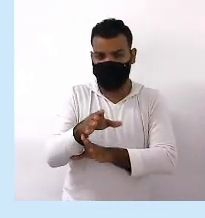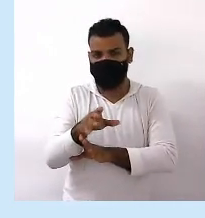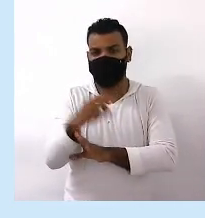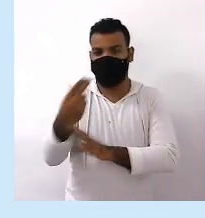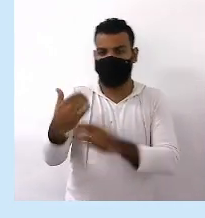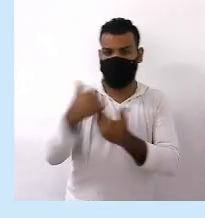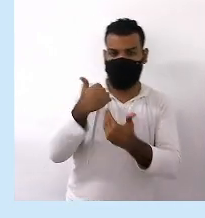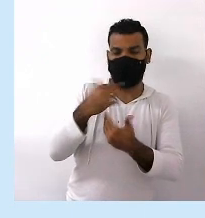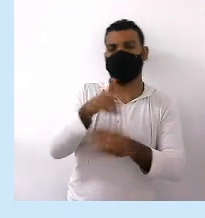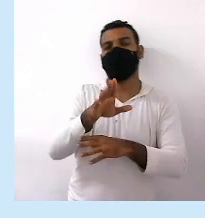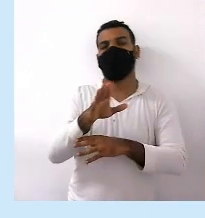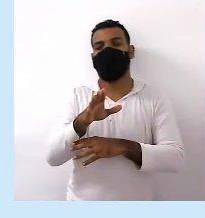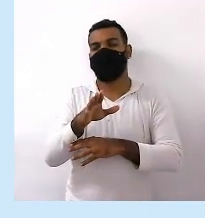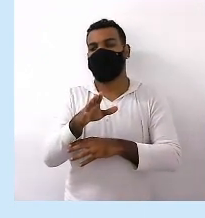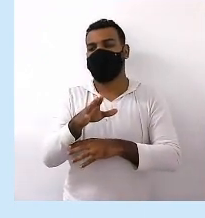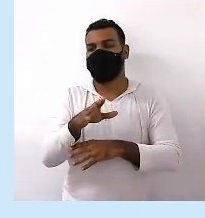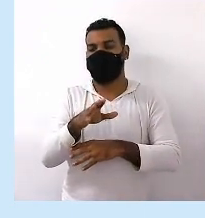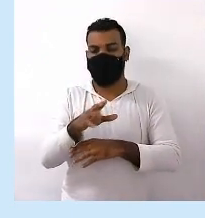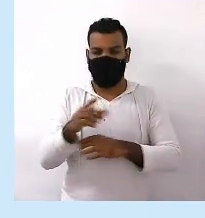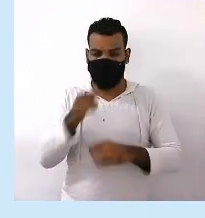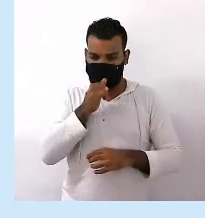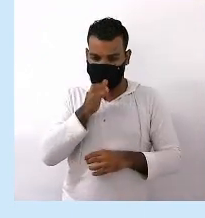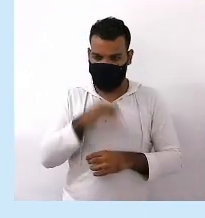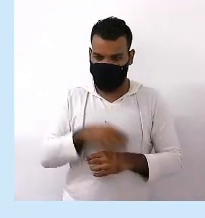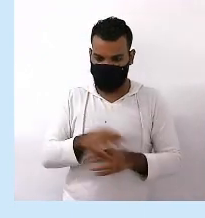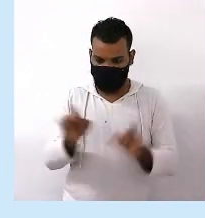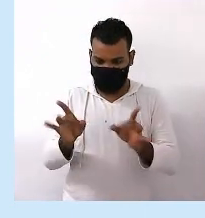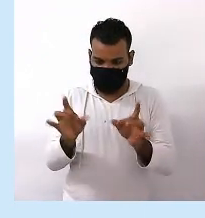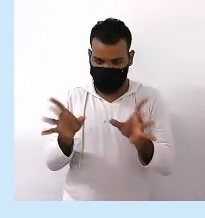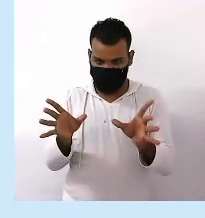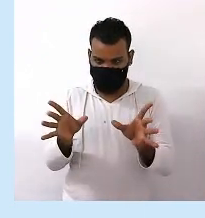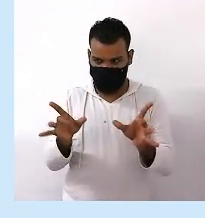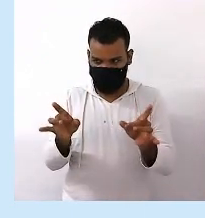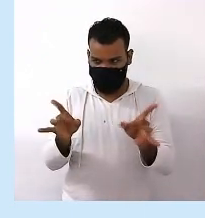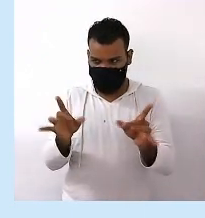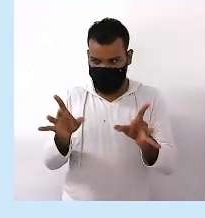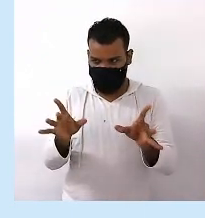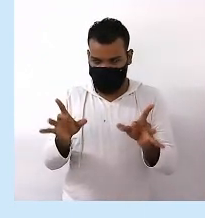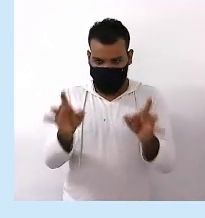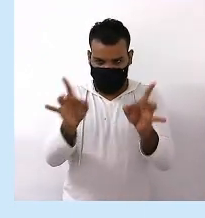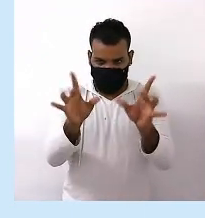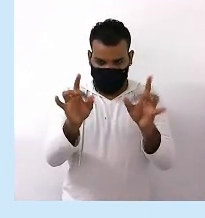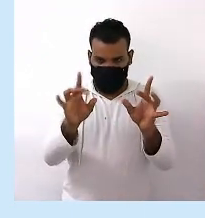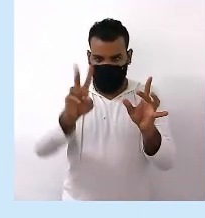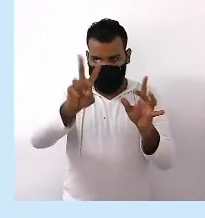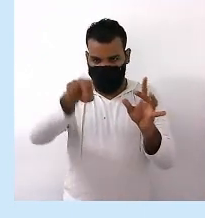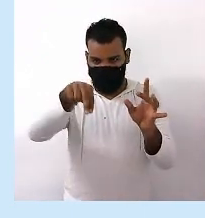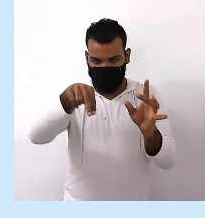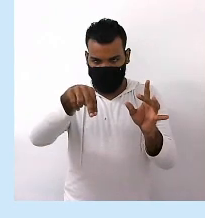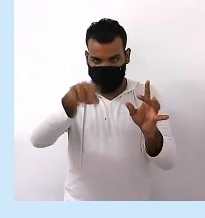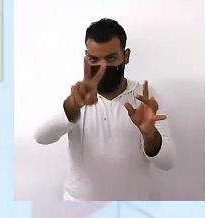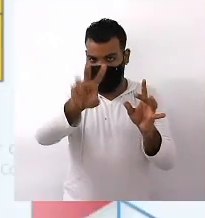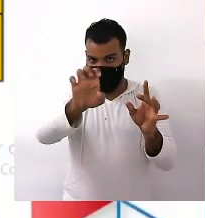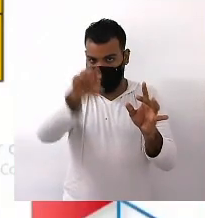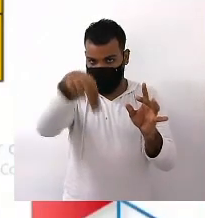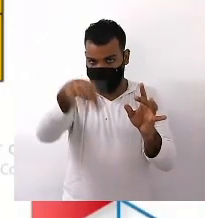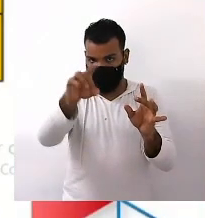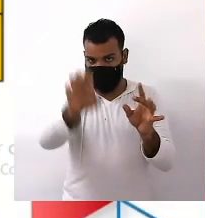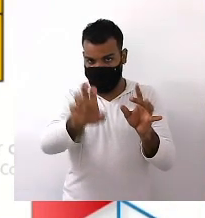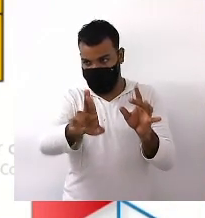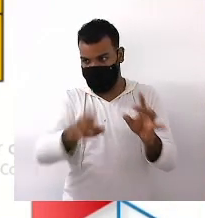Por exemplo O verbo aqui É o verbo VENDER Olha só O imperativo afirmativo Acompanhe aí